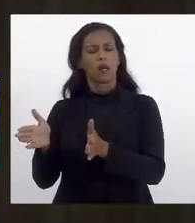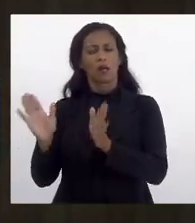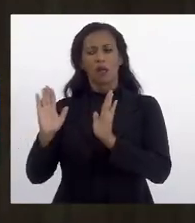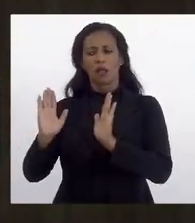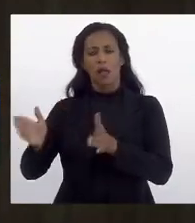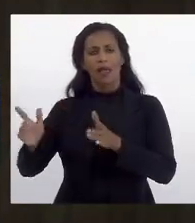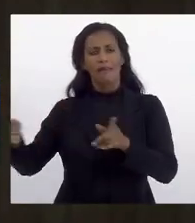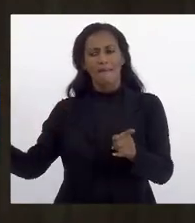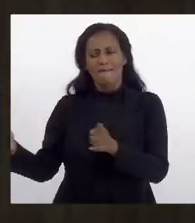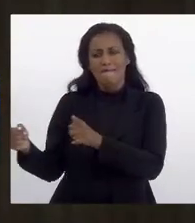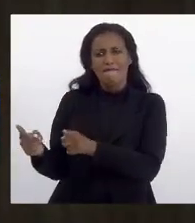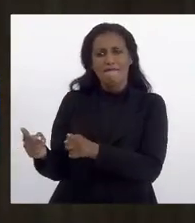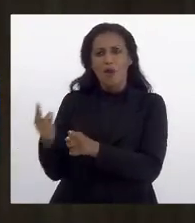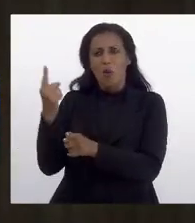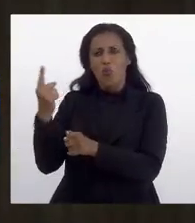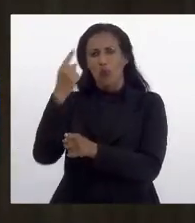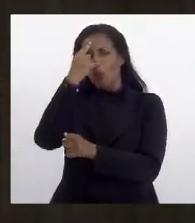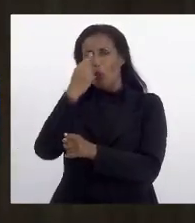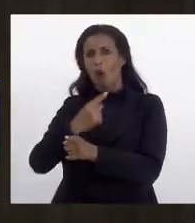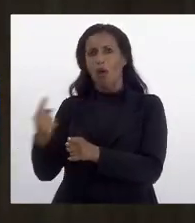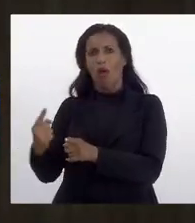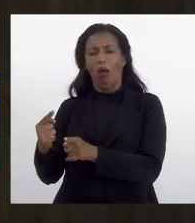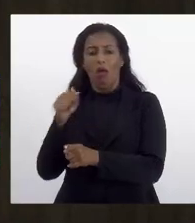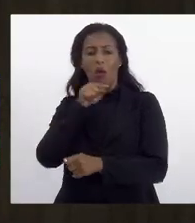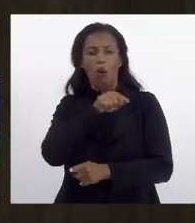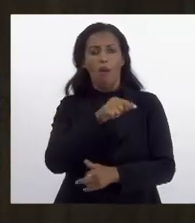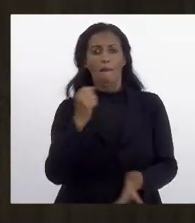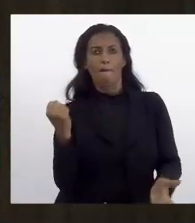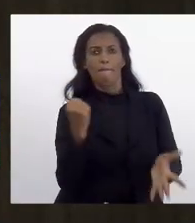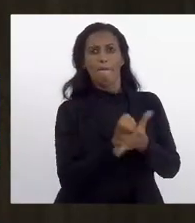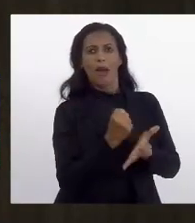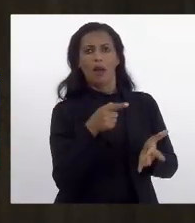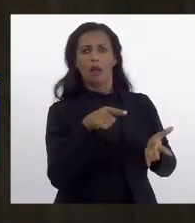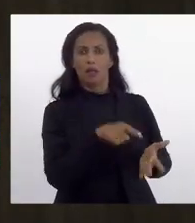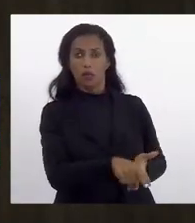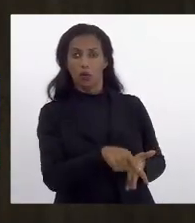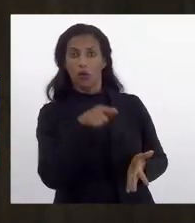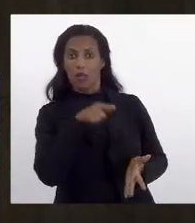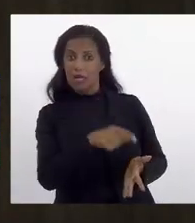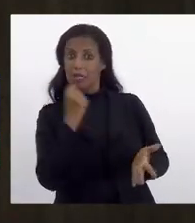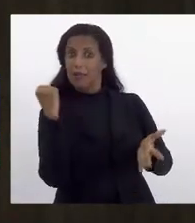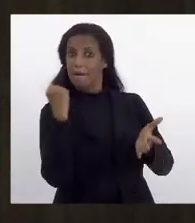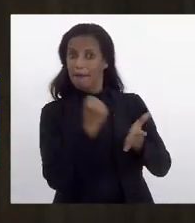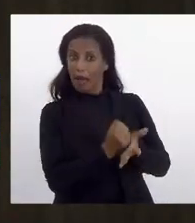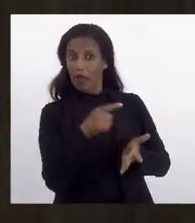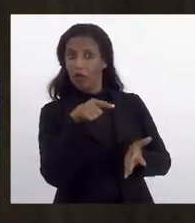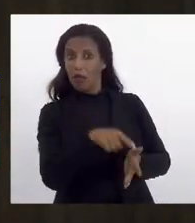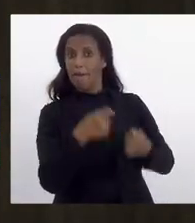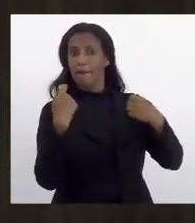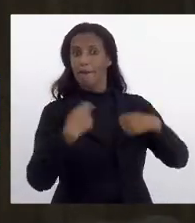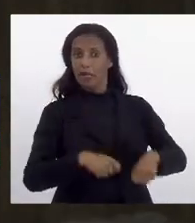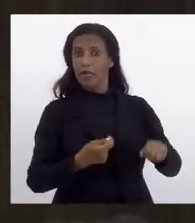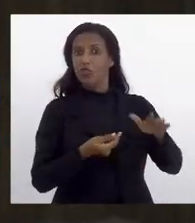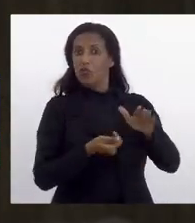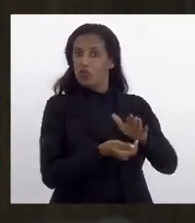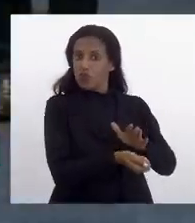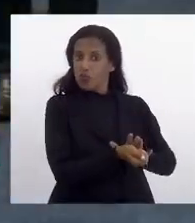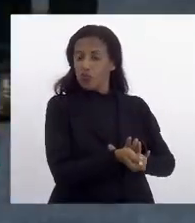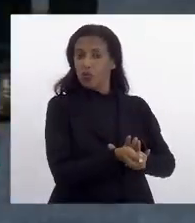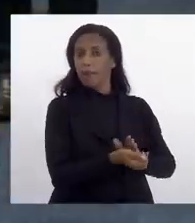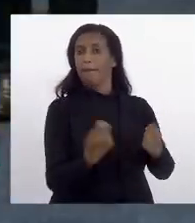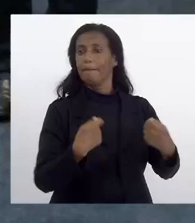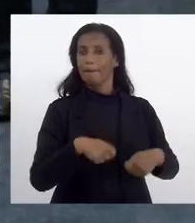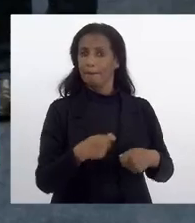infinitamente menor do que este impacto. Infinitamente. E este impacto aqui necessita, sim, de um